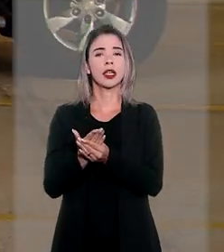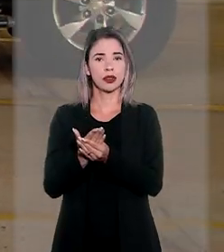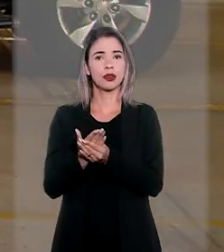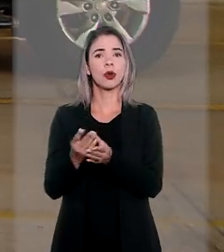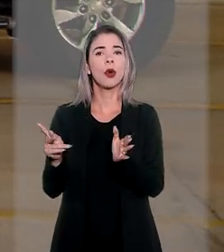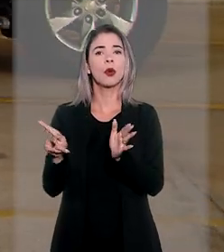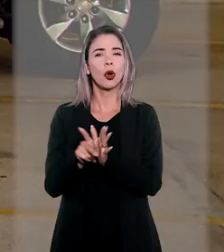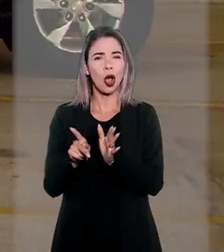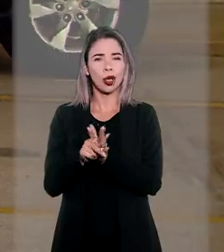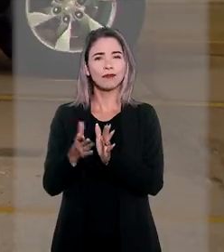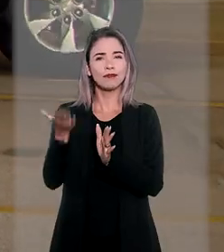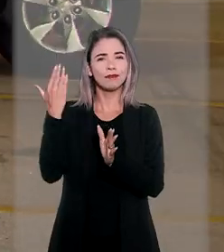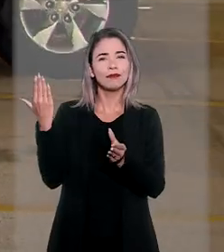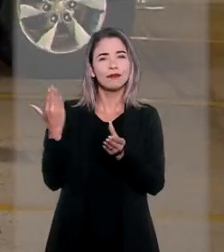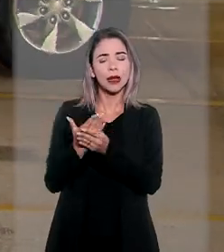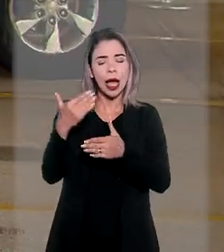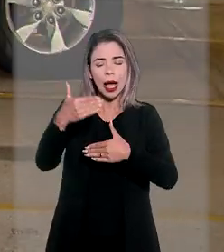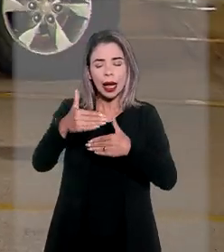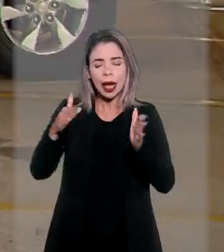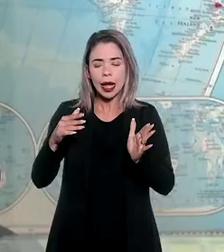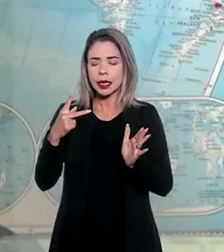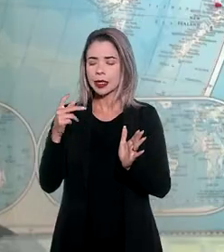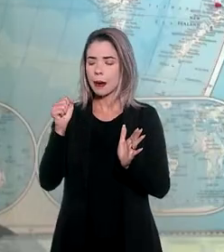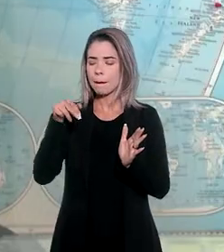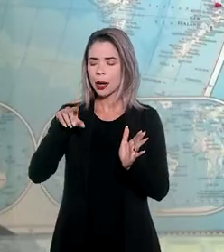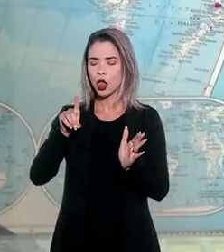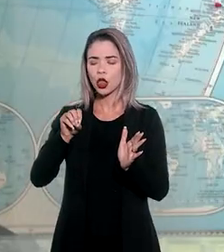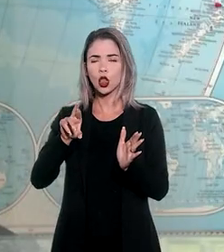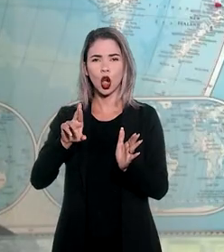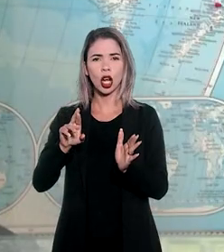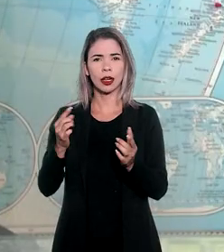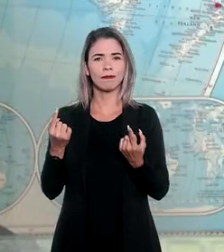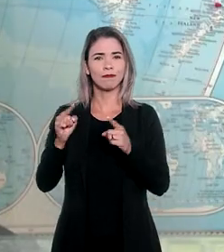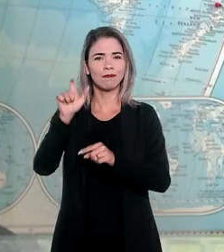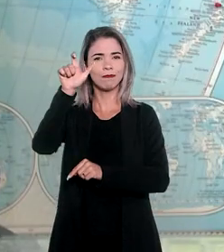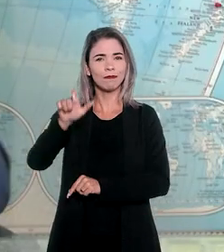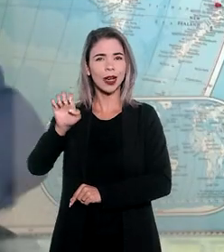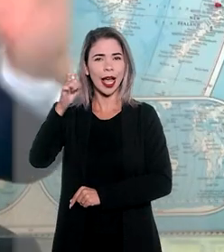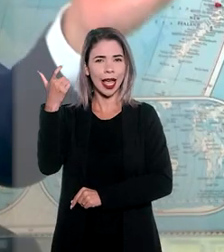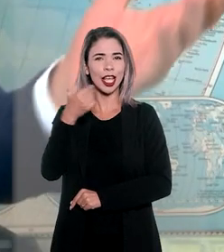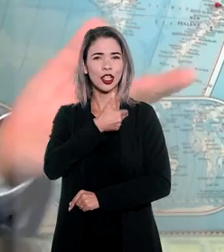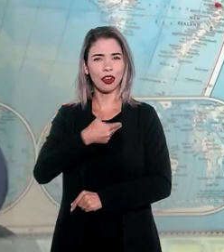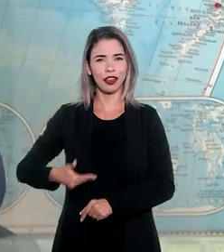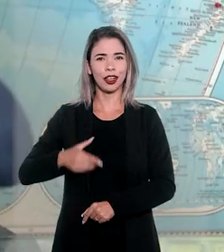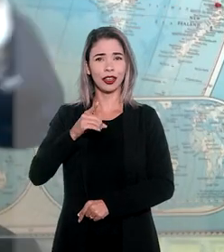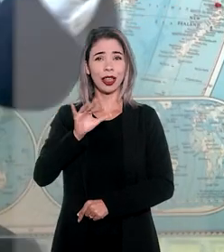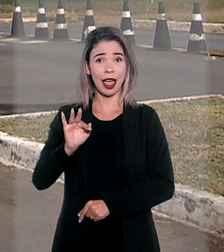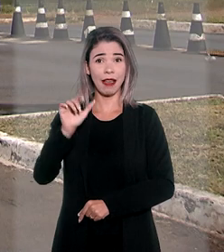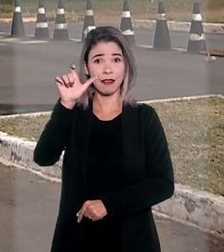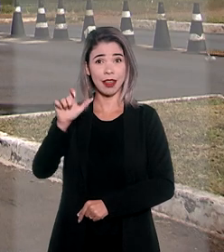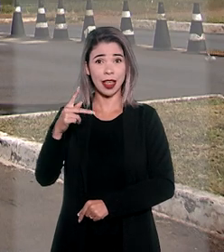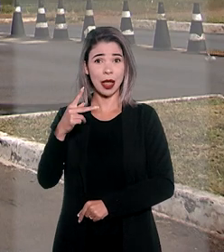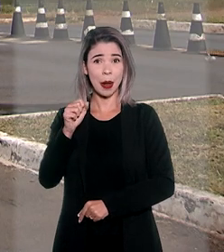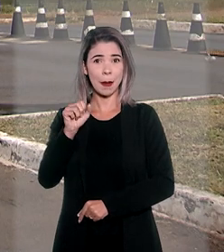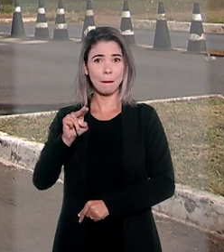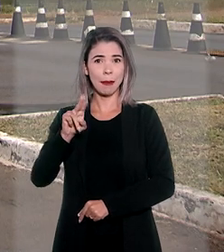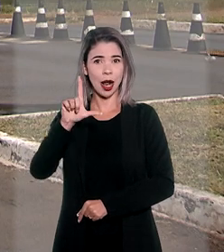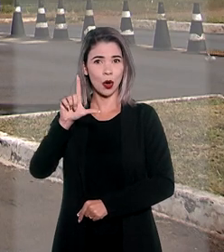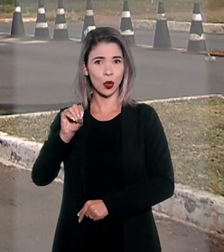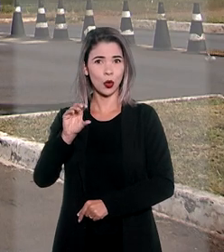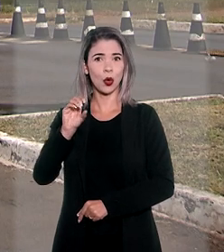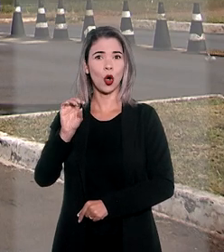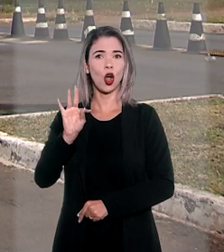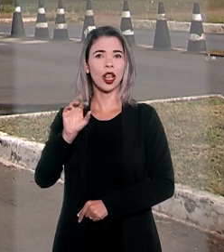penais oriundas da Operação Caixa de Pandora contra o ex-governador do Distrito Federal, Paulo Otávio. A operação foi